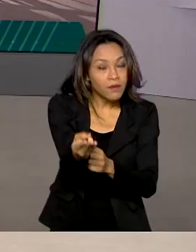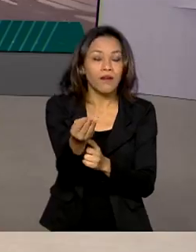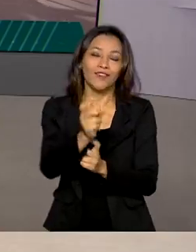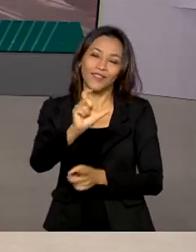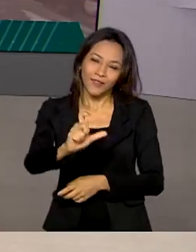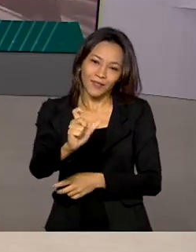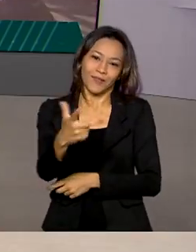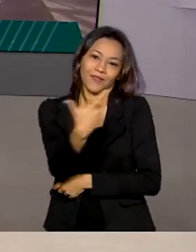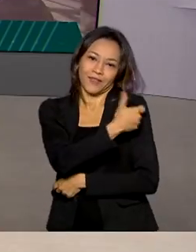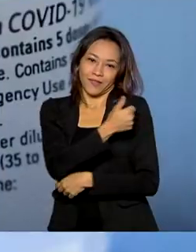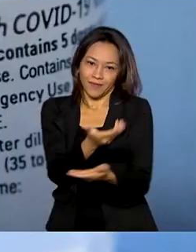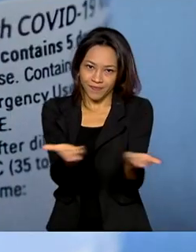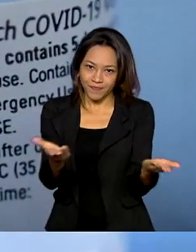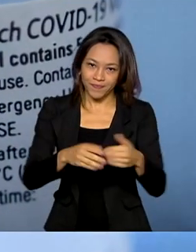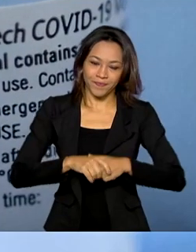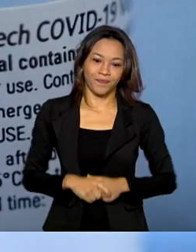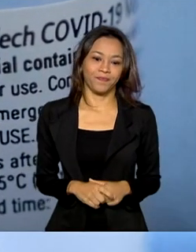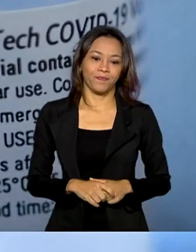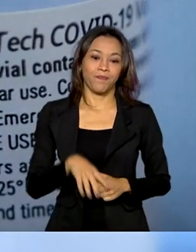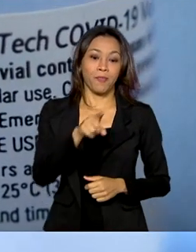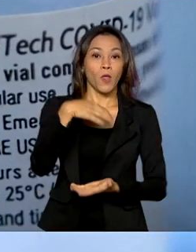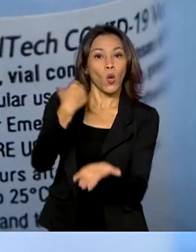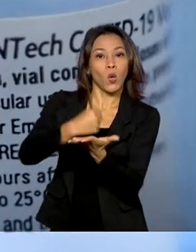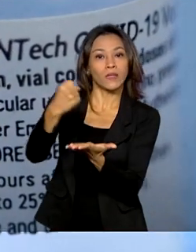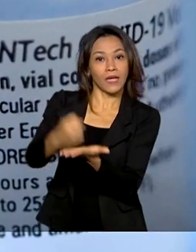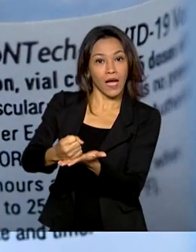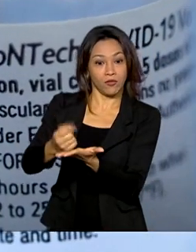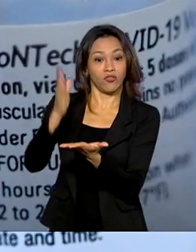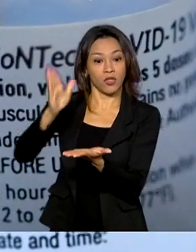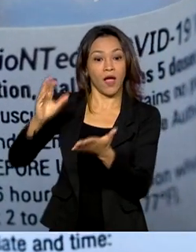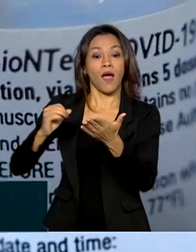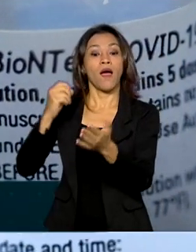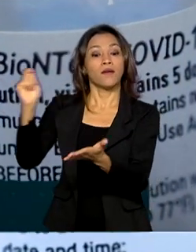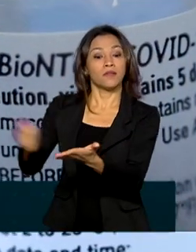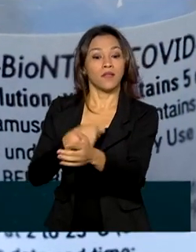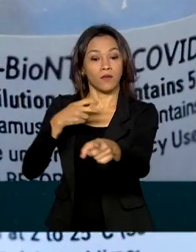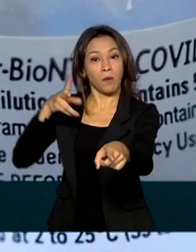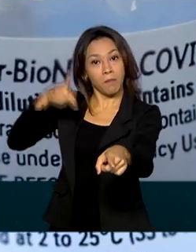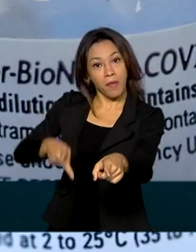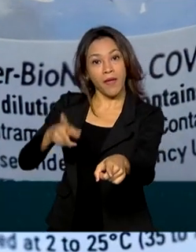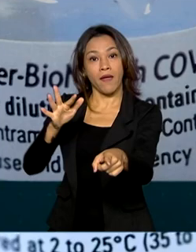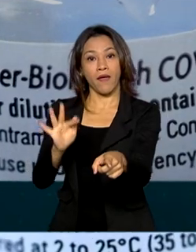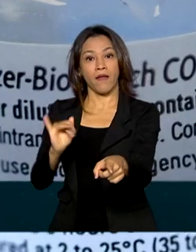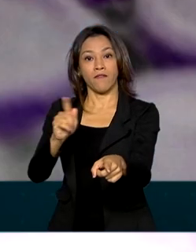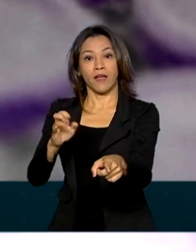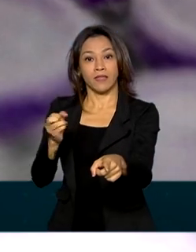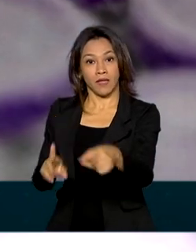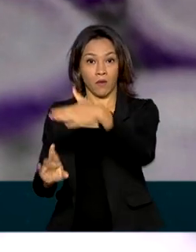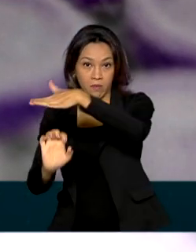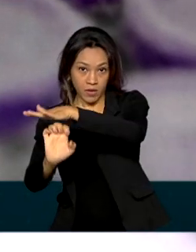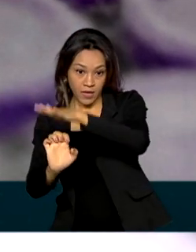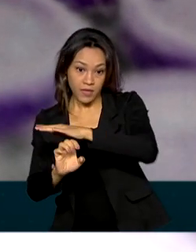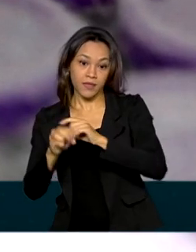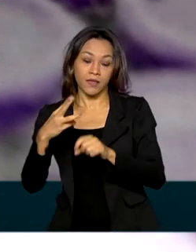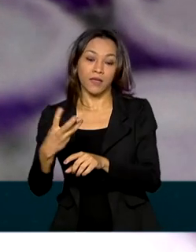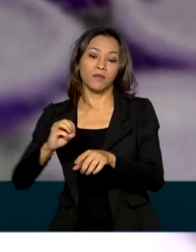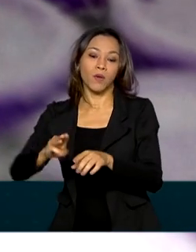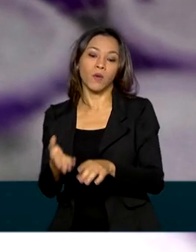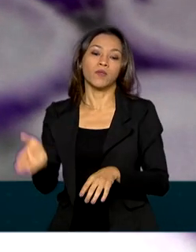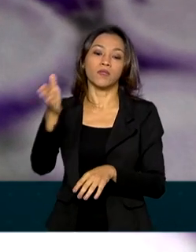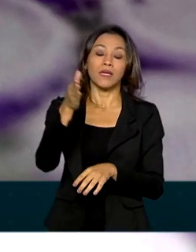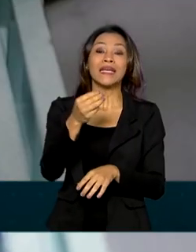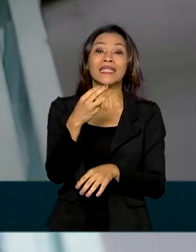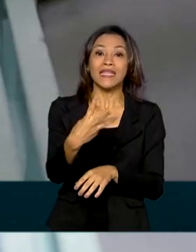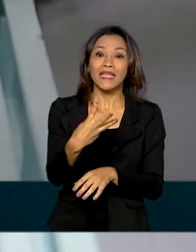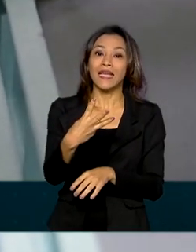Imunização. O contrato assinado com a Pfizer prevê a entrega de 100 milhões de doses, 13 milhões e meio